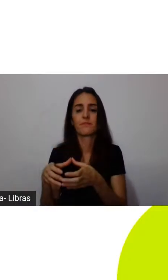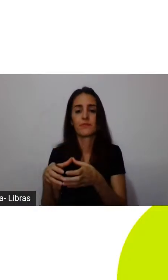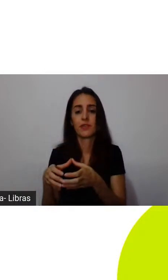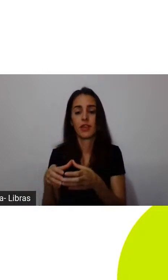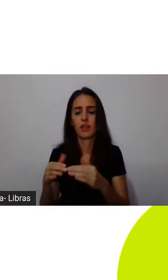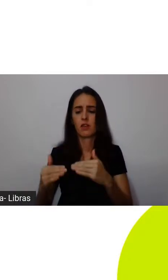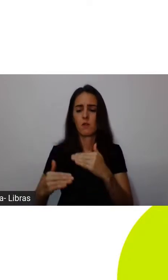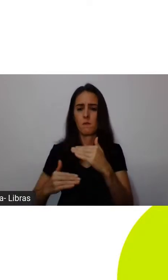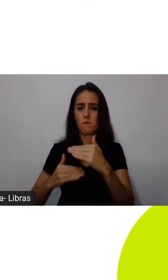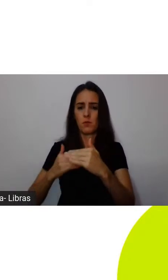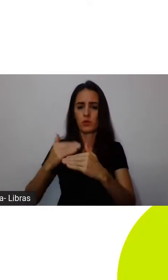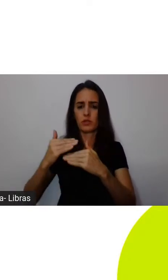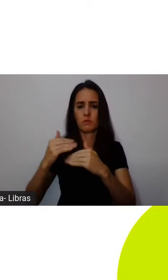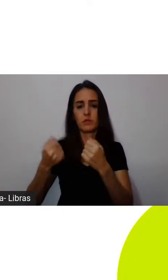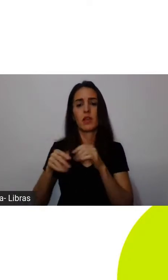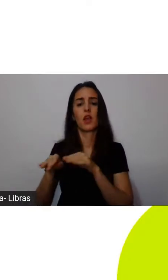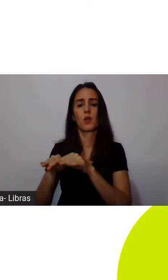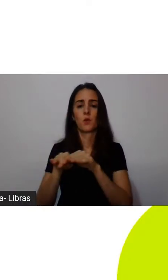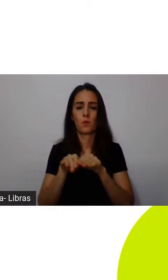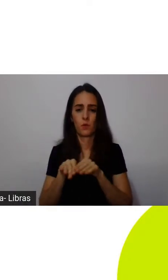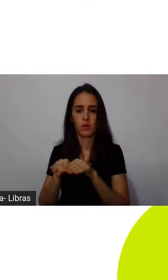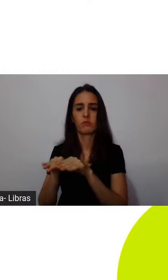equitativo e sustentável.